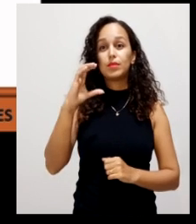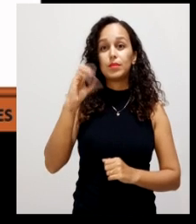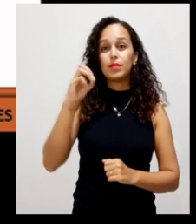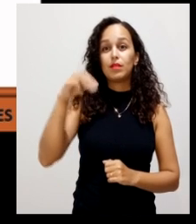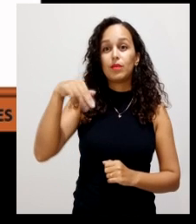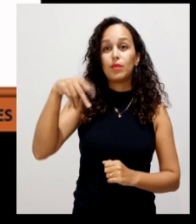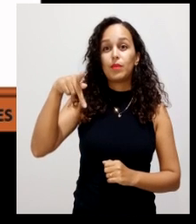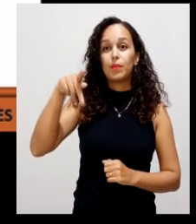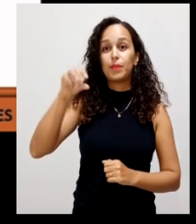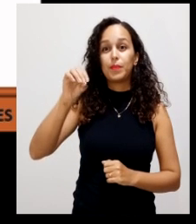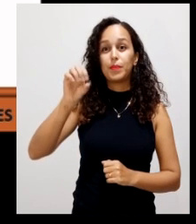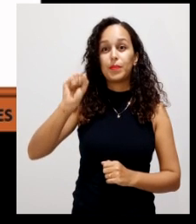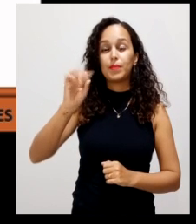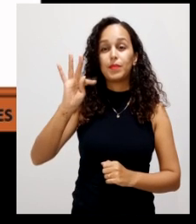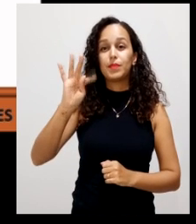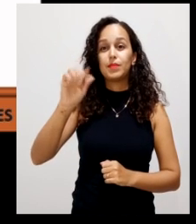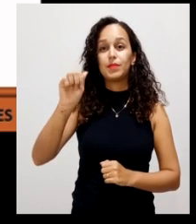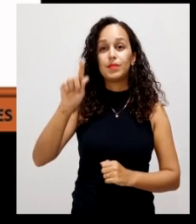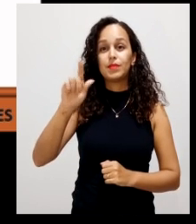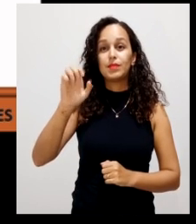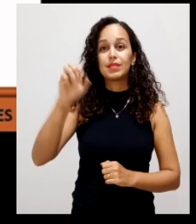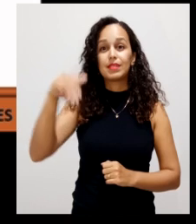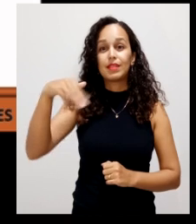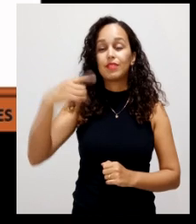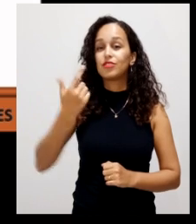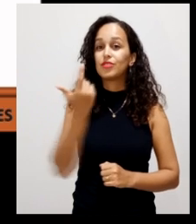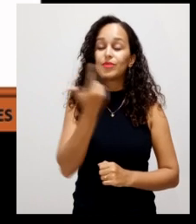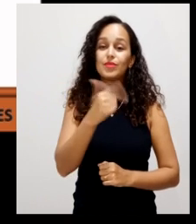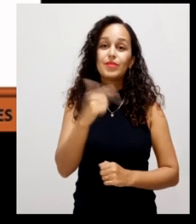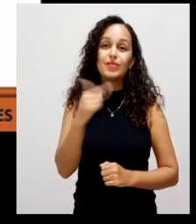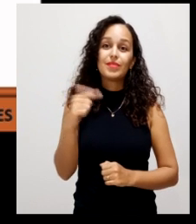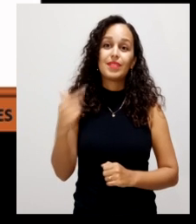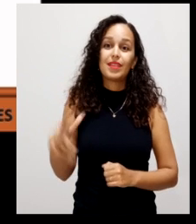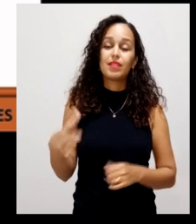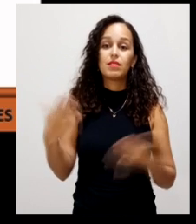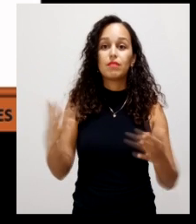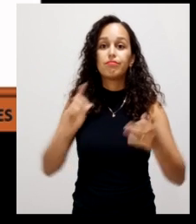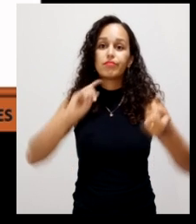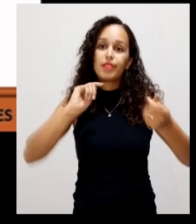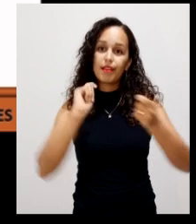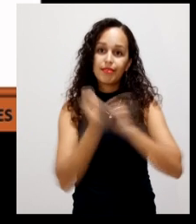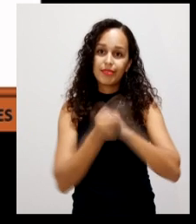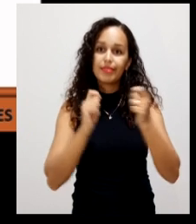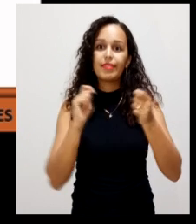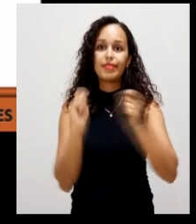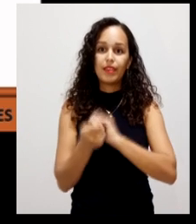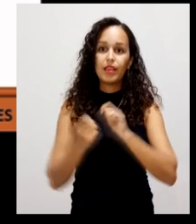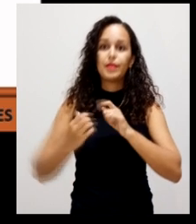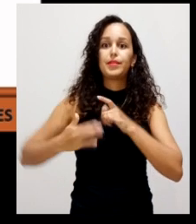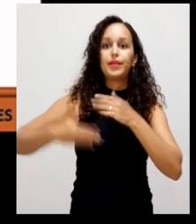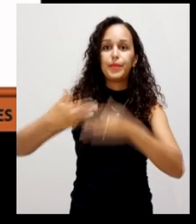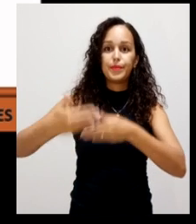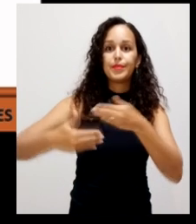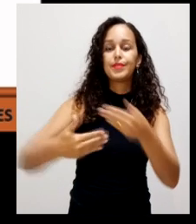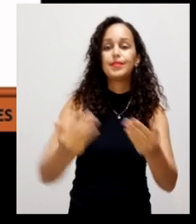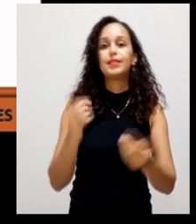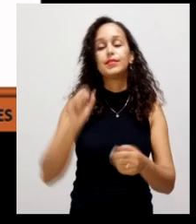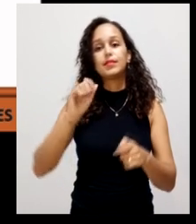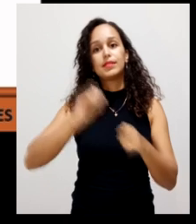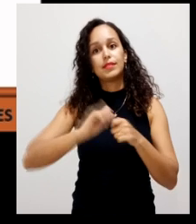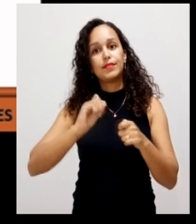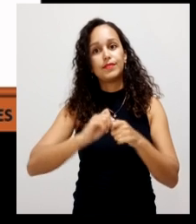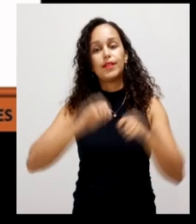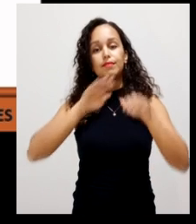então a gente adequa esses maquinários ao processo da compostagem quando se faz o